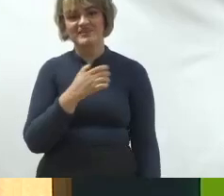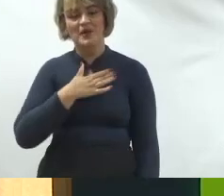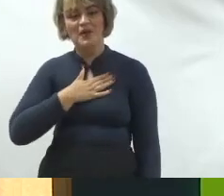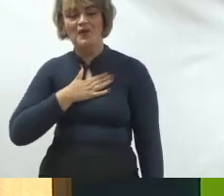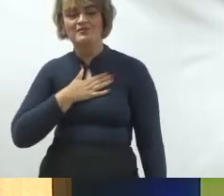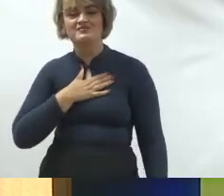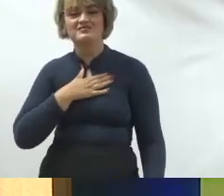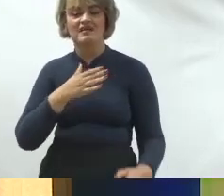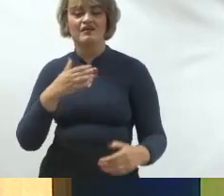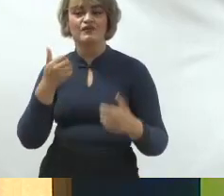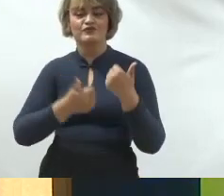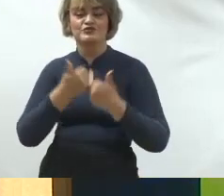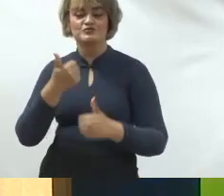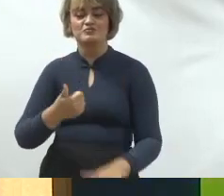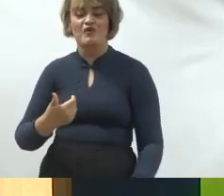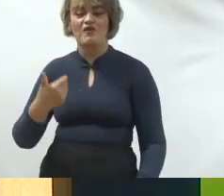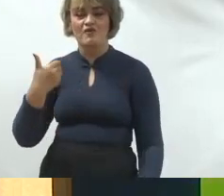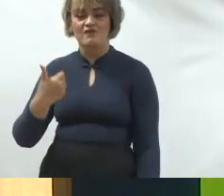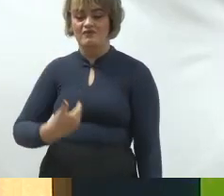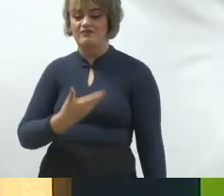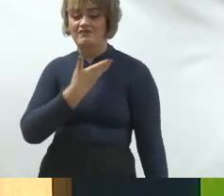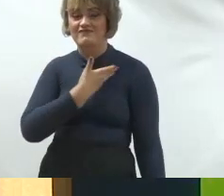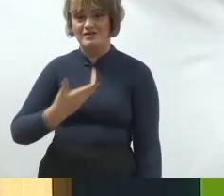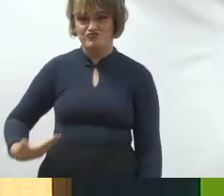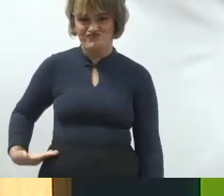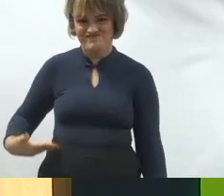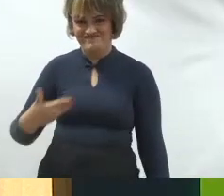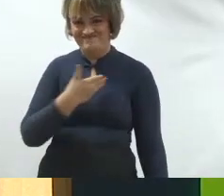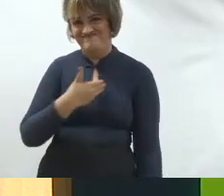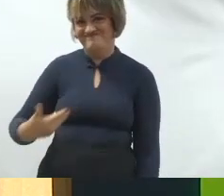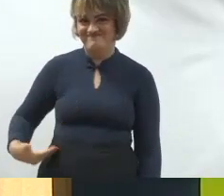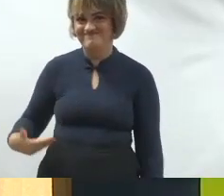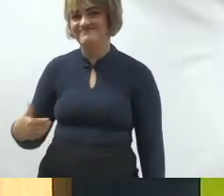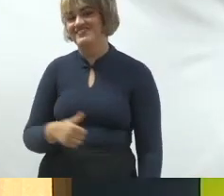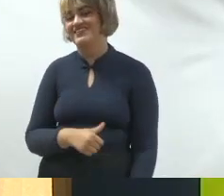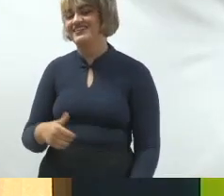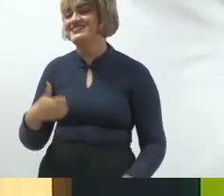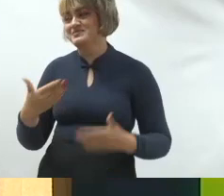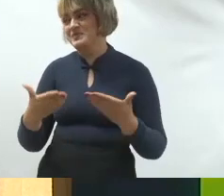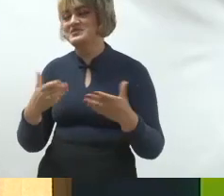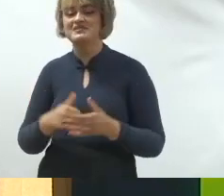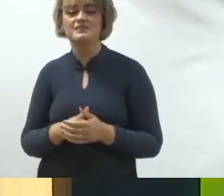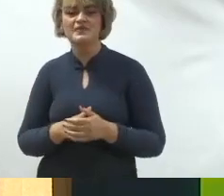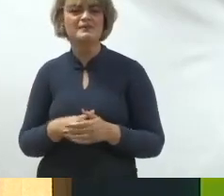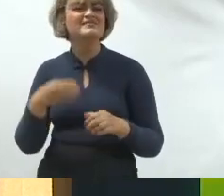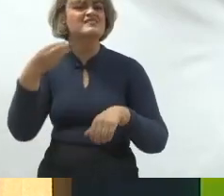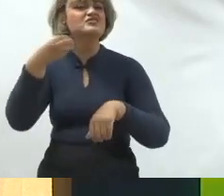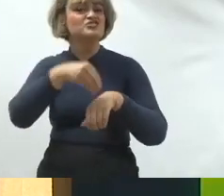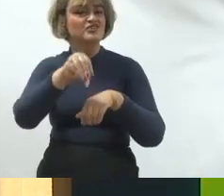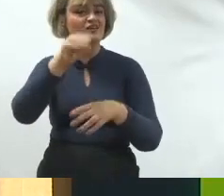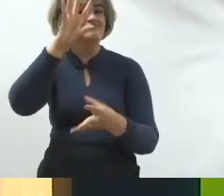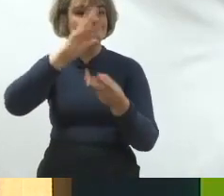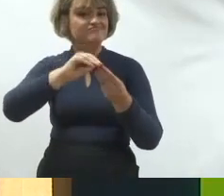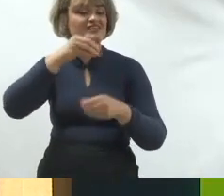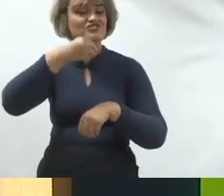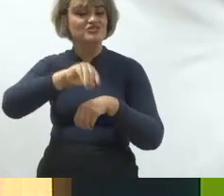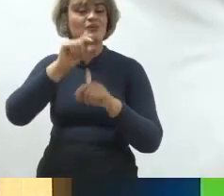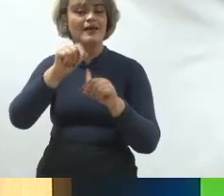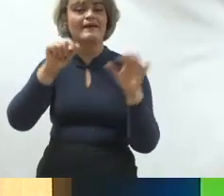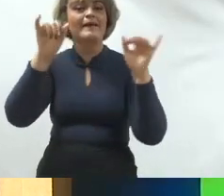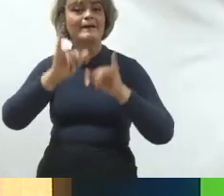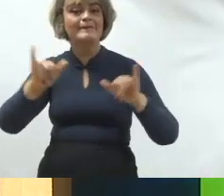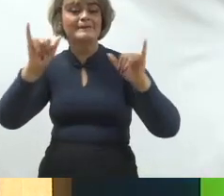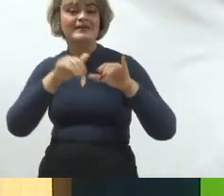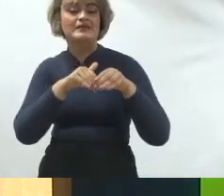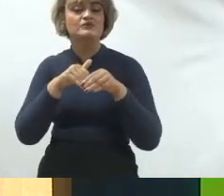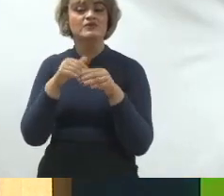é o Vasco da Gama então até esse processo é importante mas qual é o recado? o recado que eu quero deixar pra vocês na campanha eleitoral tem sempre essa